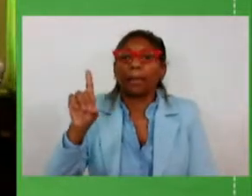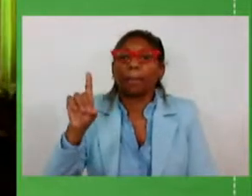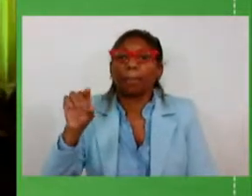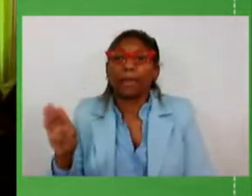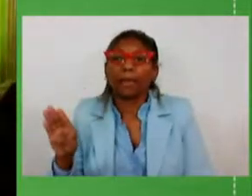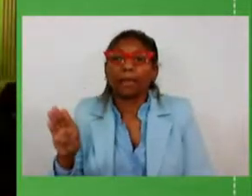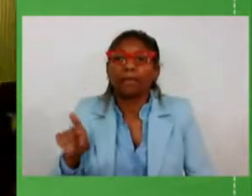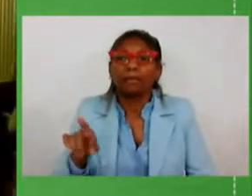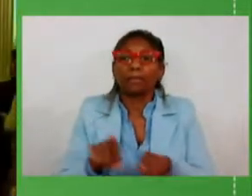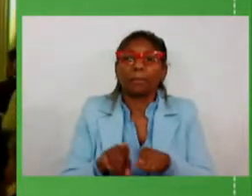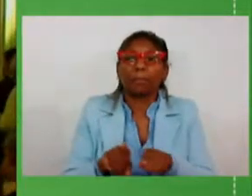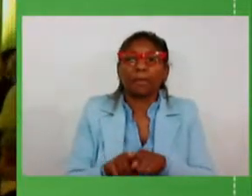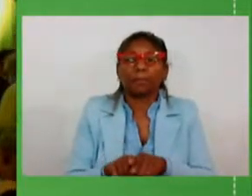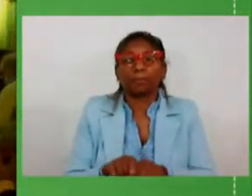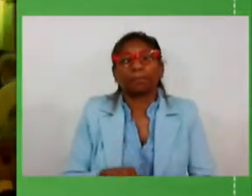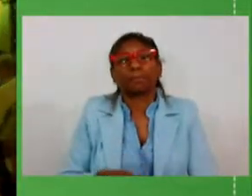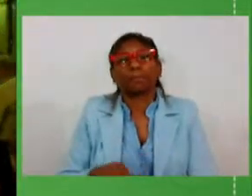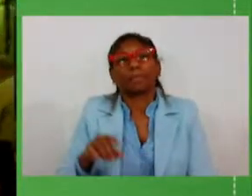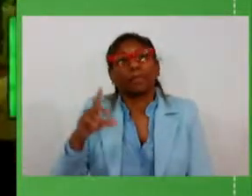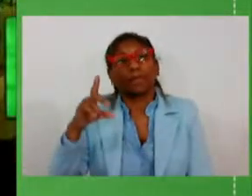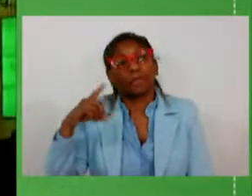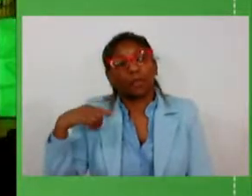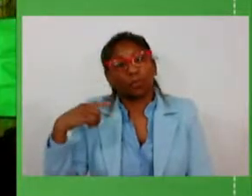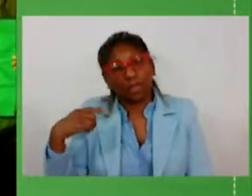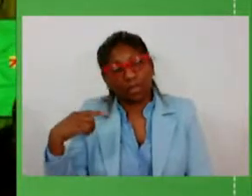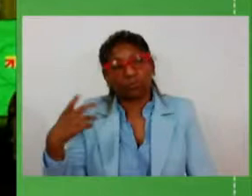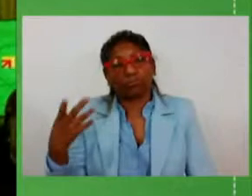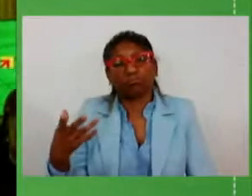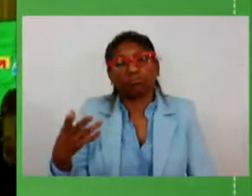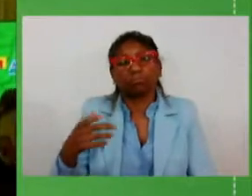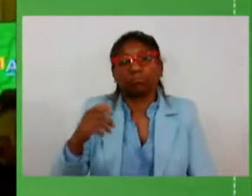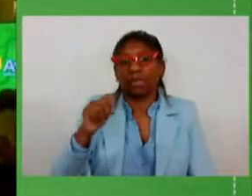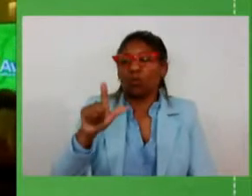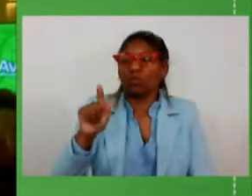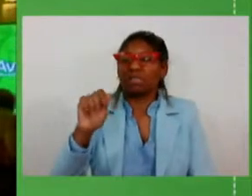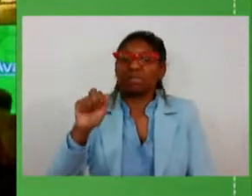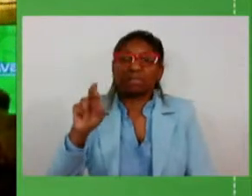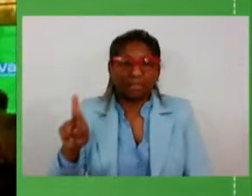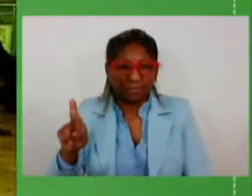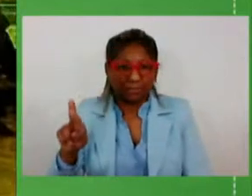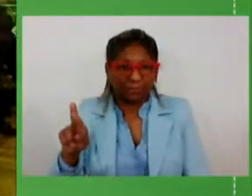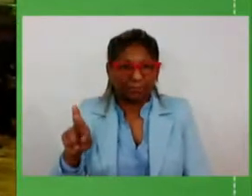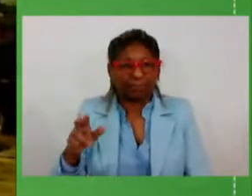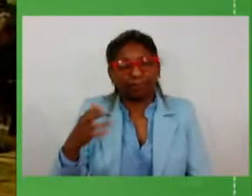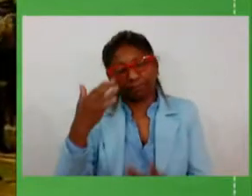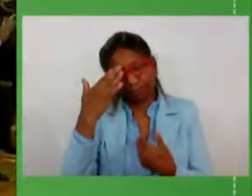presidente do meu partido o MDB o deputado Alceu Moreira parabéns governador pela sua grandeza muito obrigado obrigado